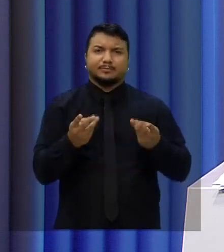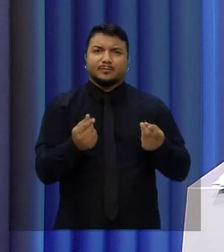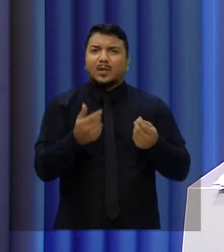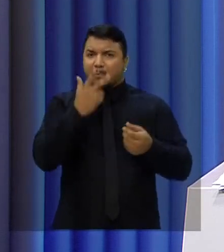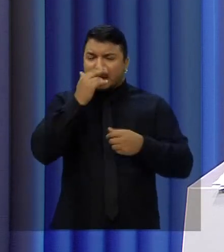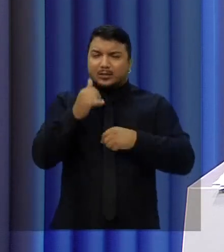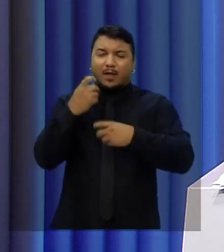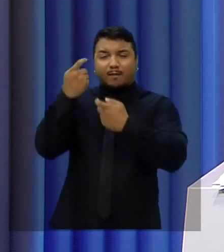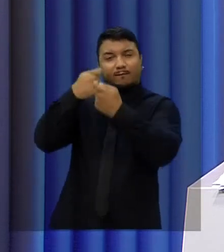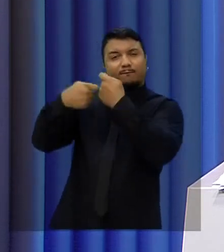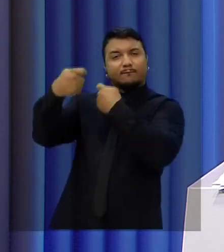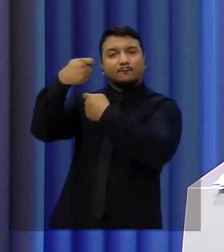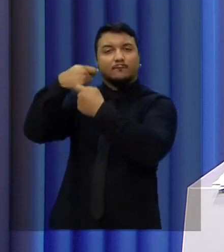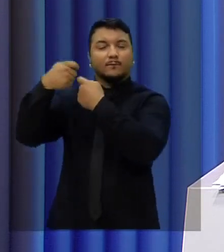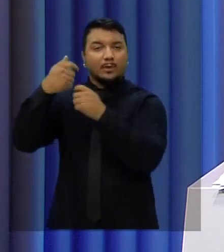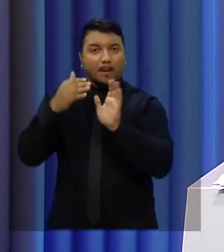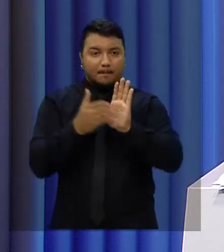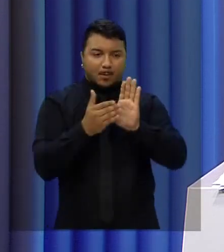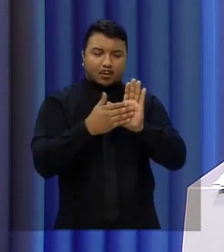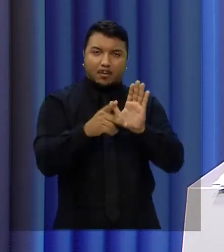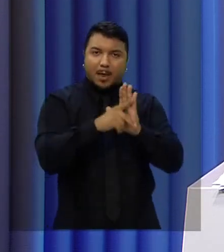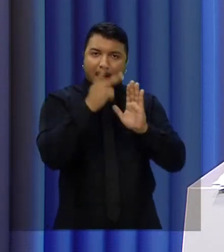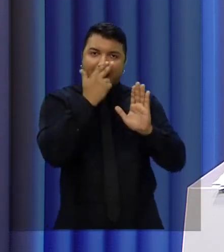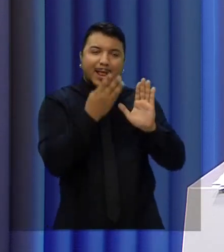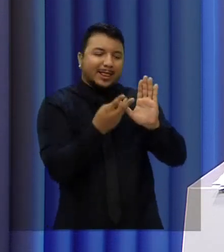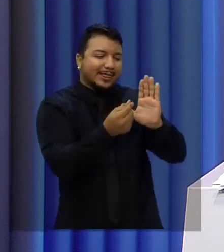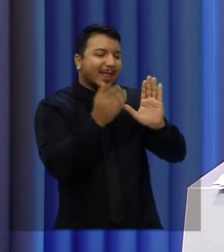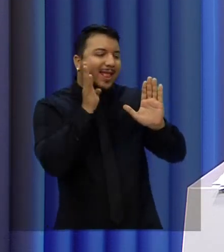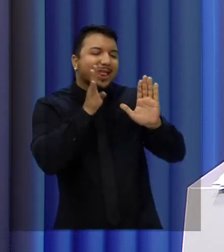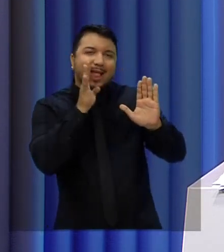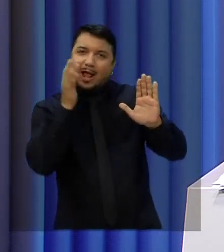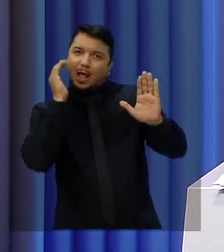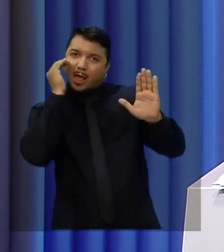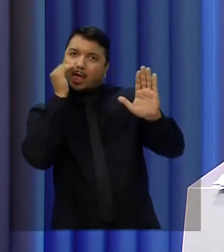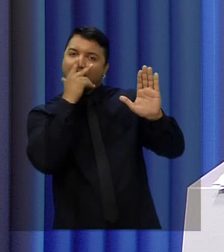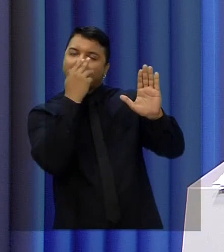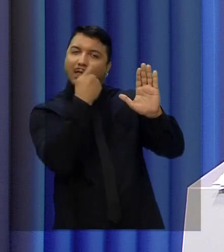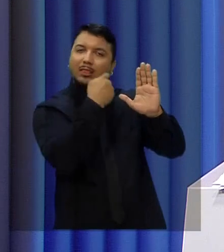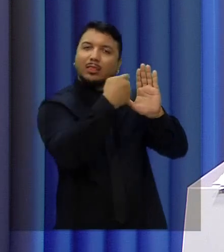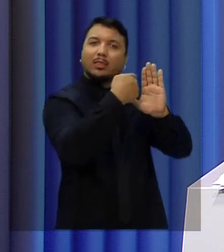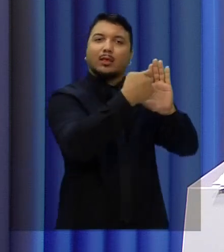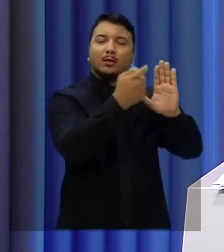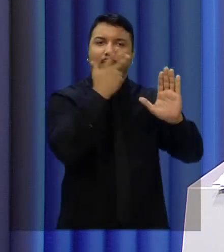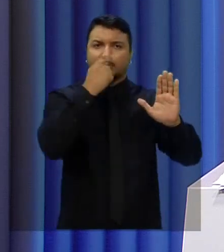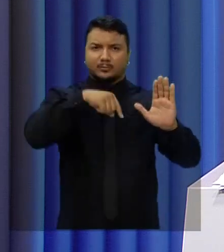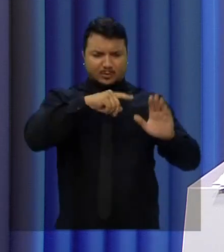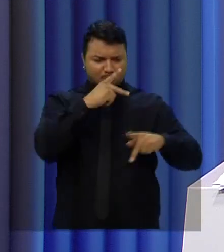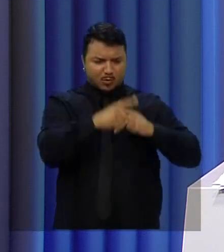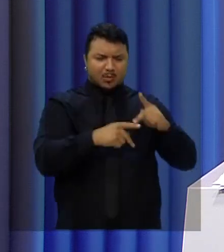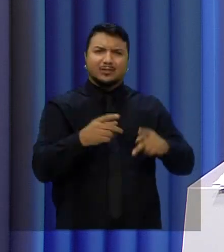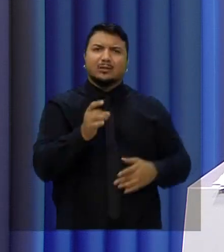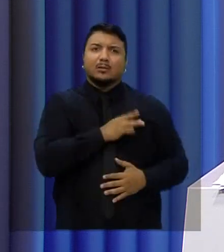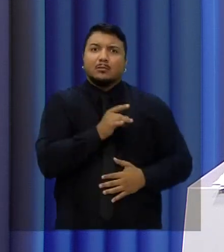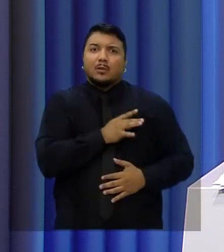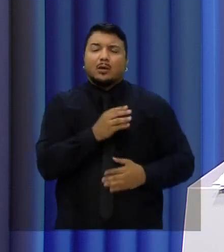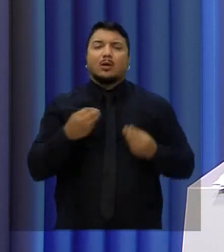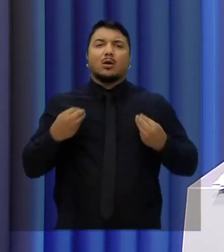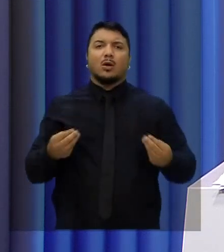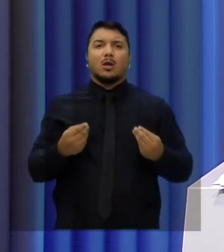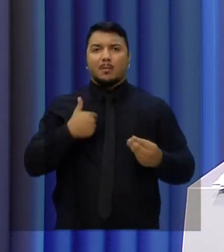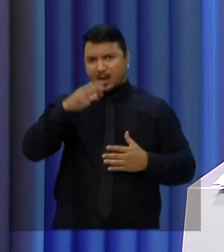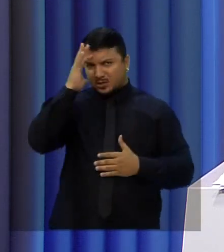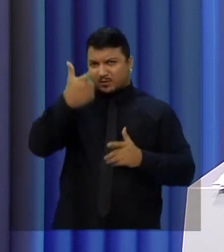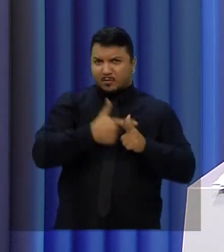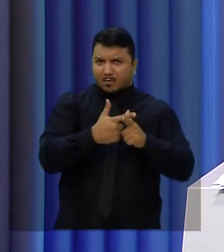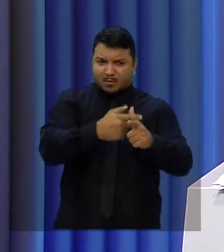sedução de uma proposta que parece ilegal, para alimentar o medo, aumentar o pânico da população, que a vai resolver esse problema